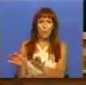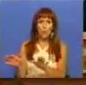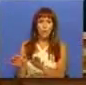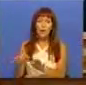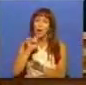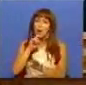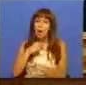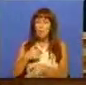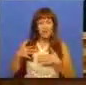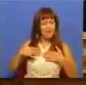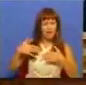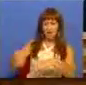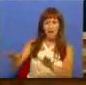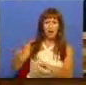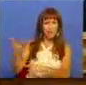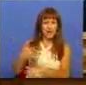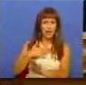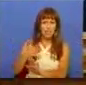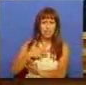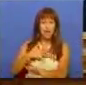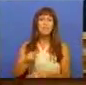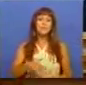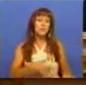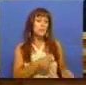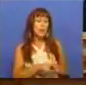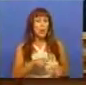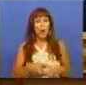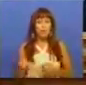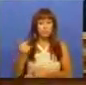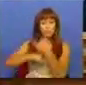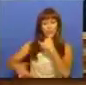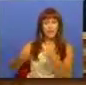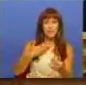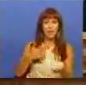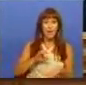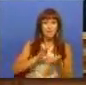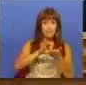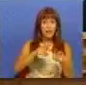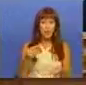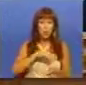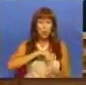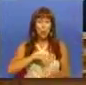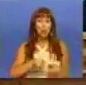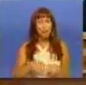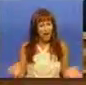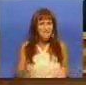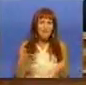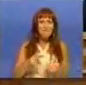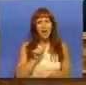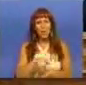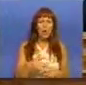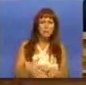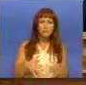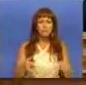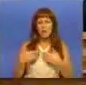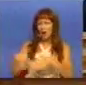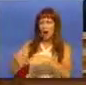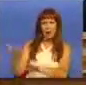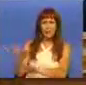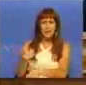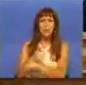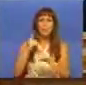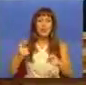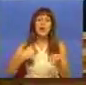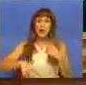possam abdicar desse direito mediante uma contrapartida financeira, uma remuneração que incentive, de facto, o prescindirem desse direito.